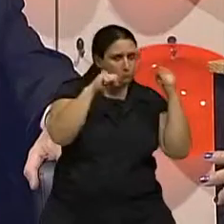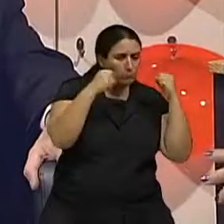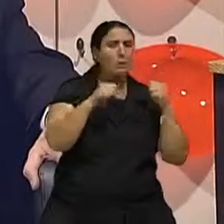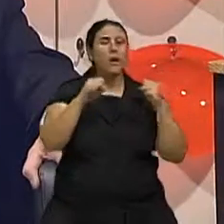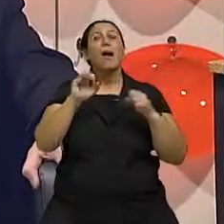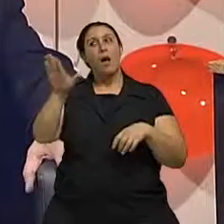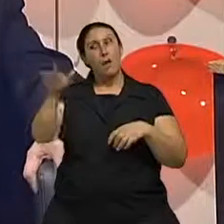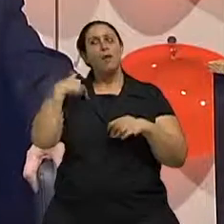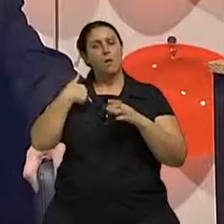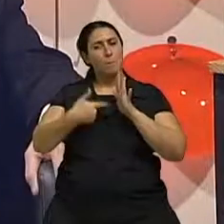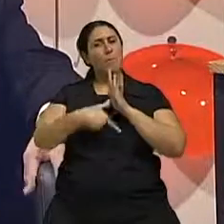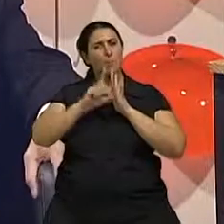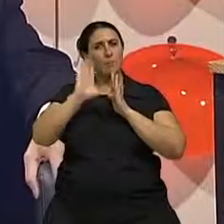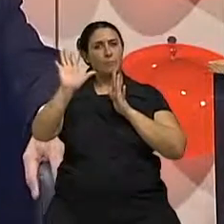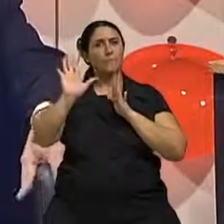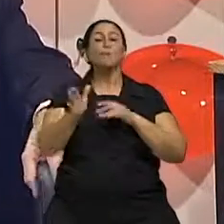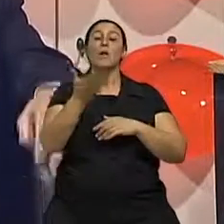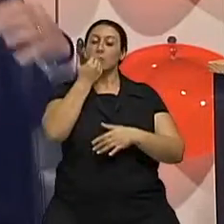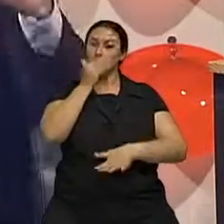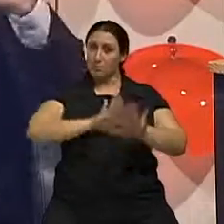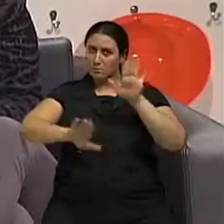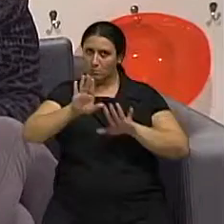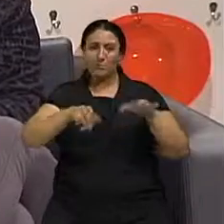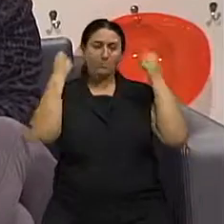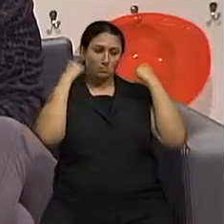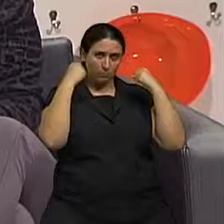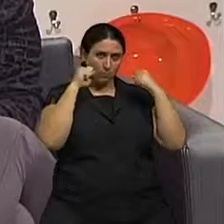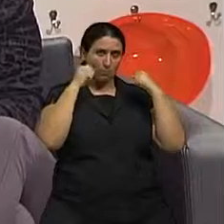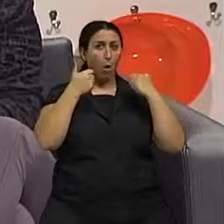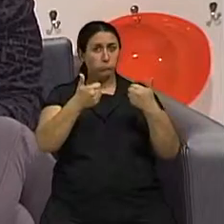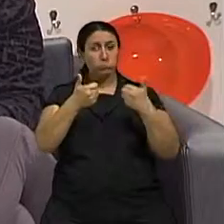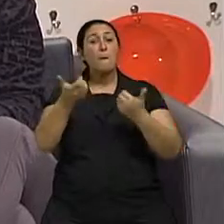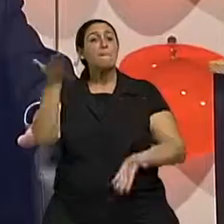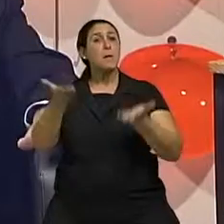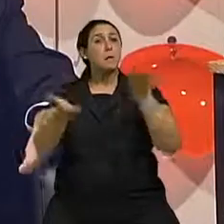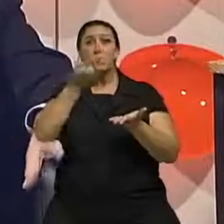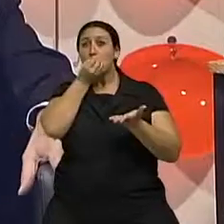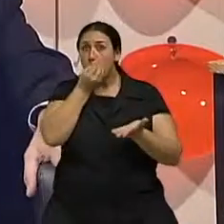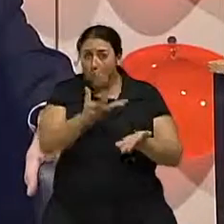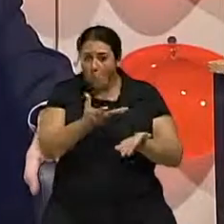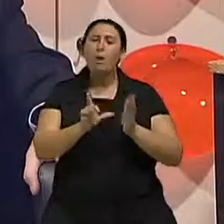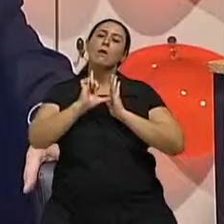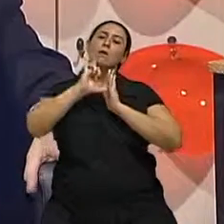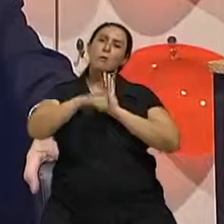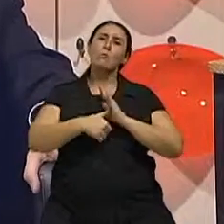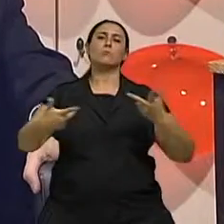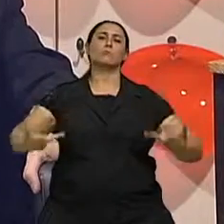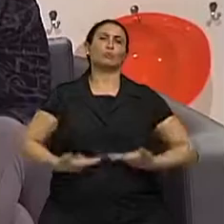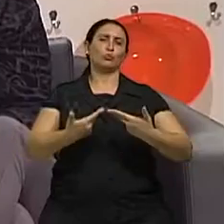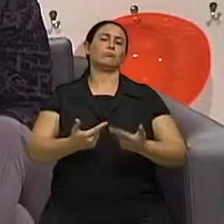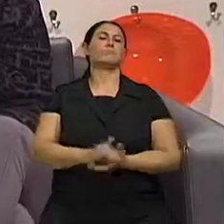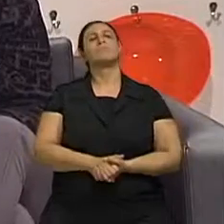antes dieta e exercício, ficar num peso adequado e depois fazer a cirurgia.